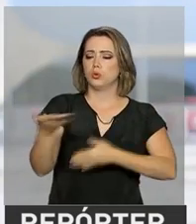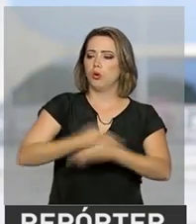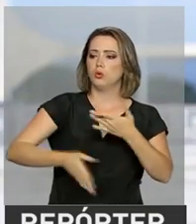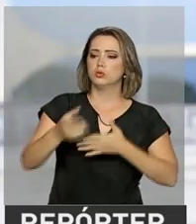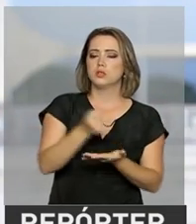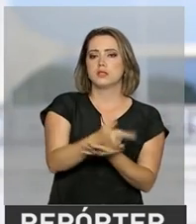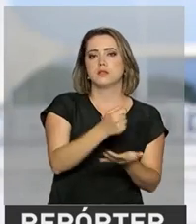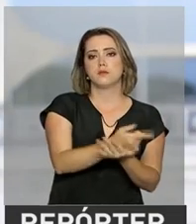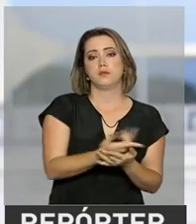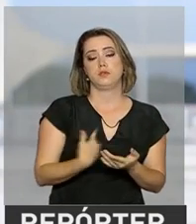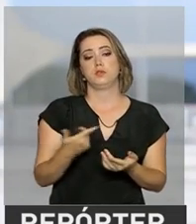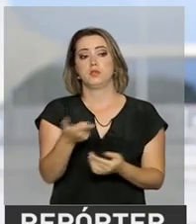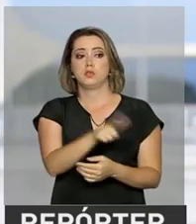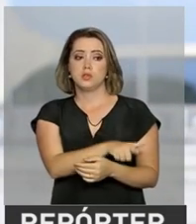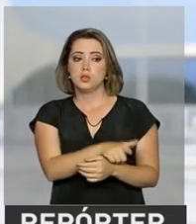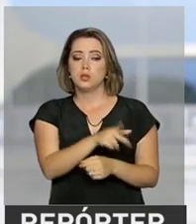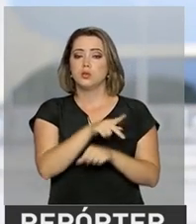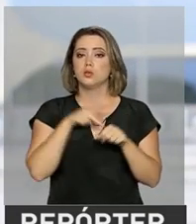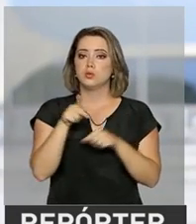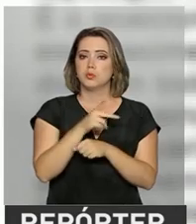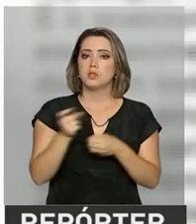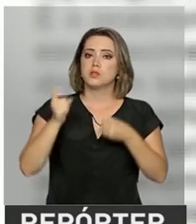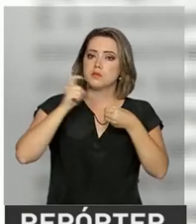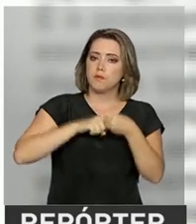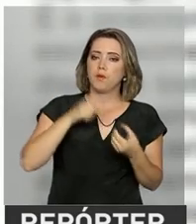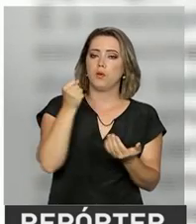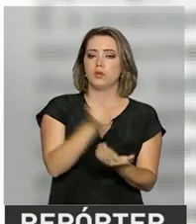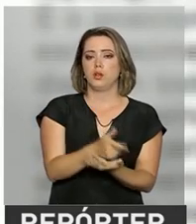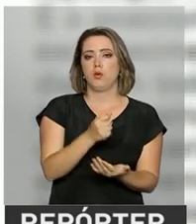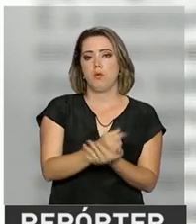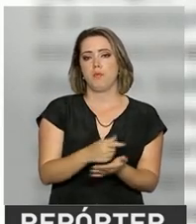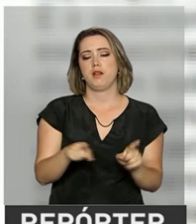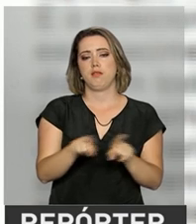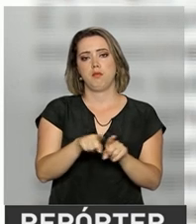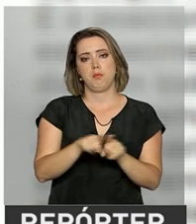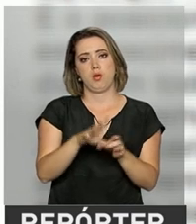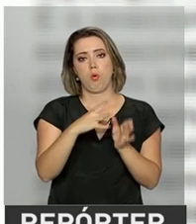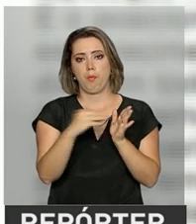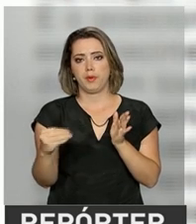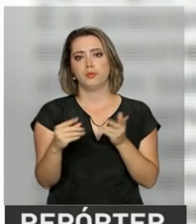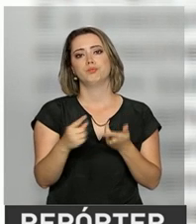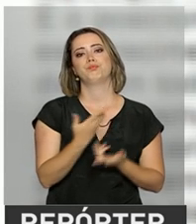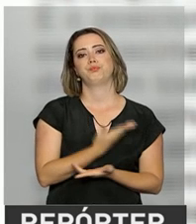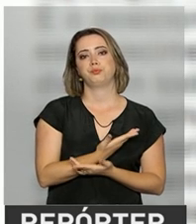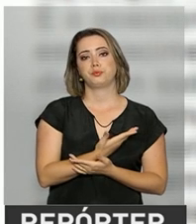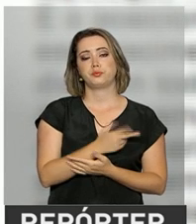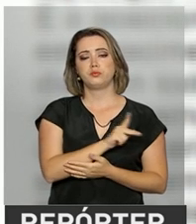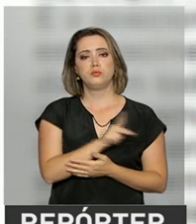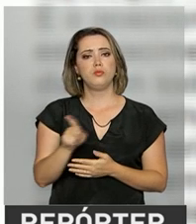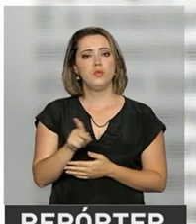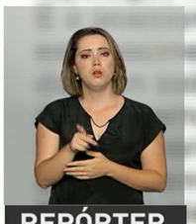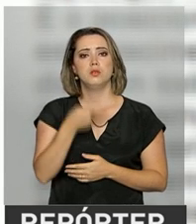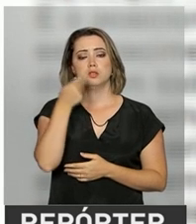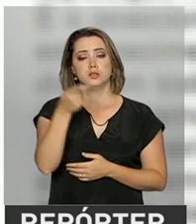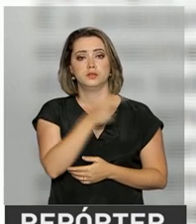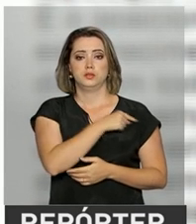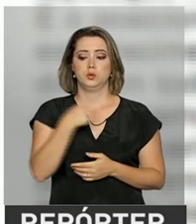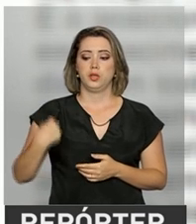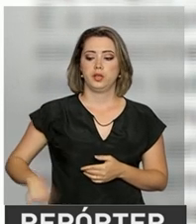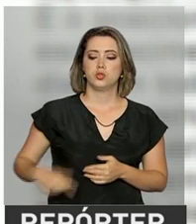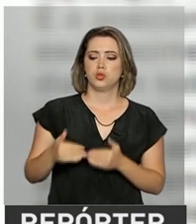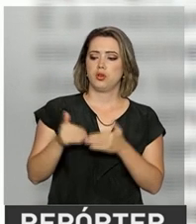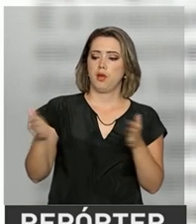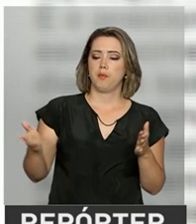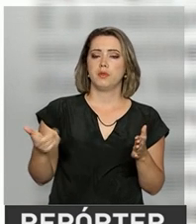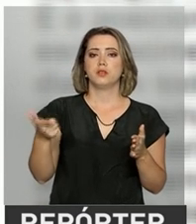exemplo e voltar a importar a carne brasileira. O presidente Michel Temer disse que a decisão da China de reabrir o seu